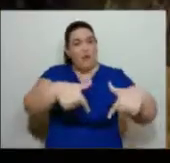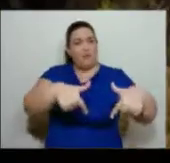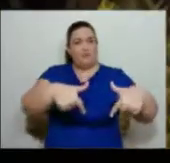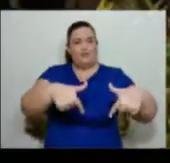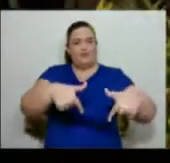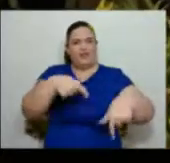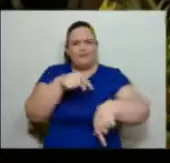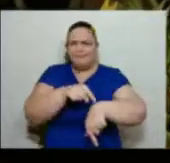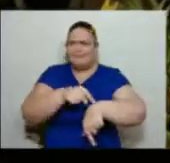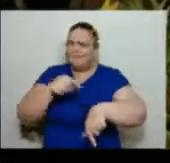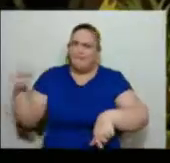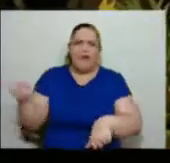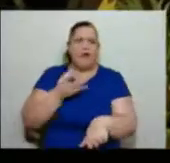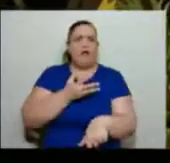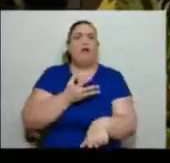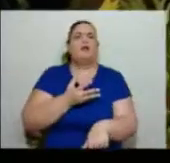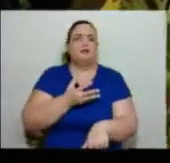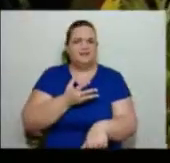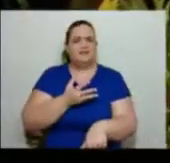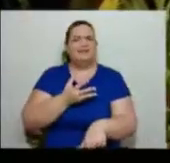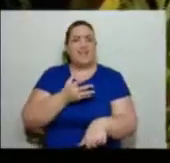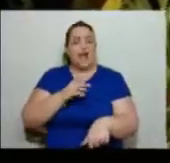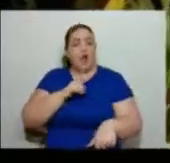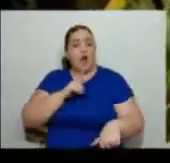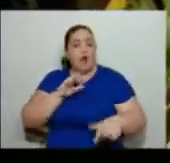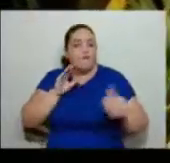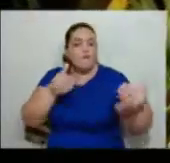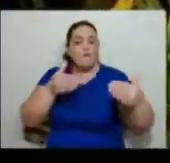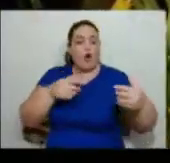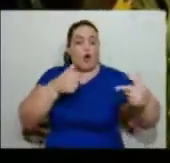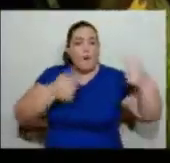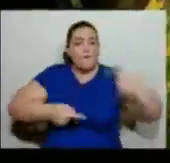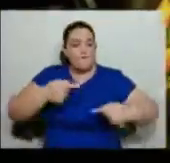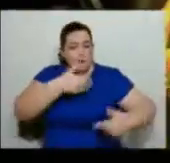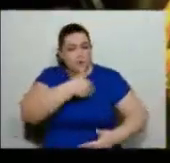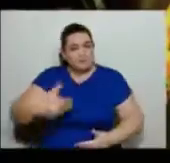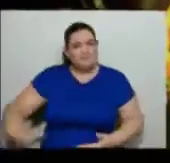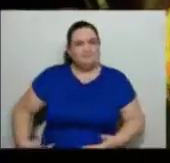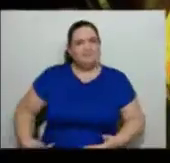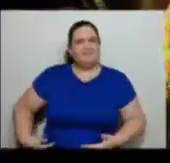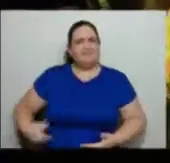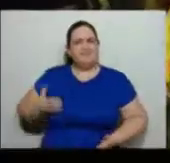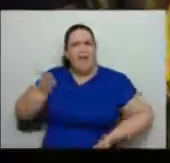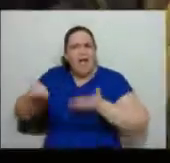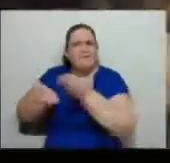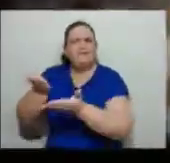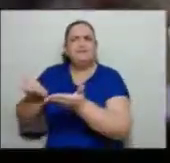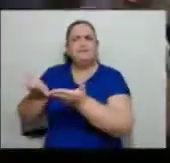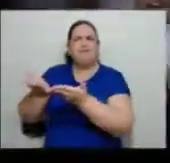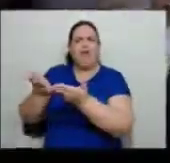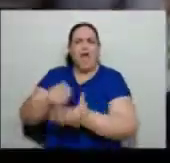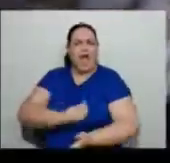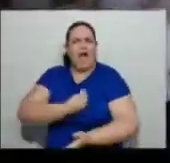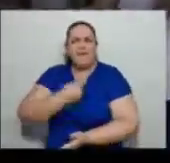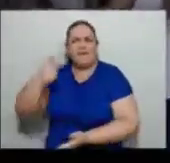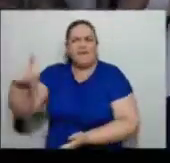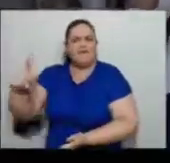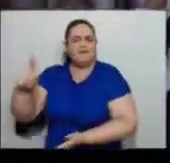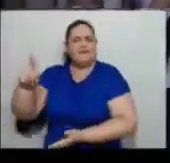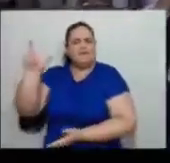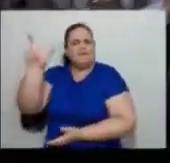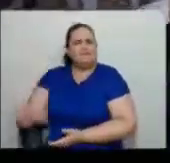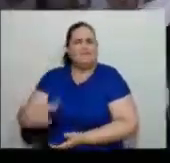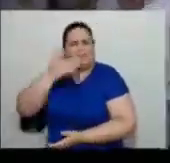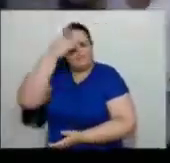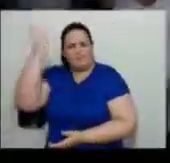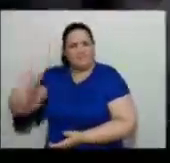direcionadas pelas políticas públicas e seus impactos na vida dessas pessoas, na ação das famílias e